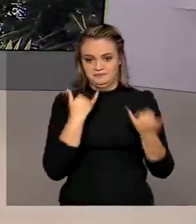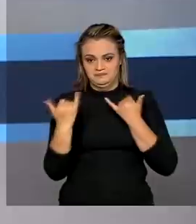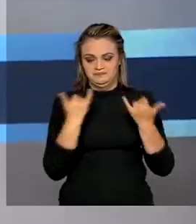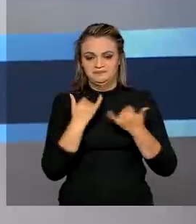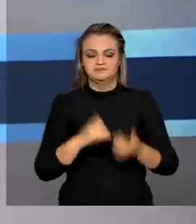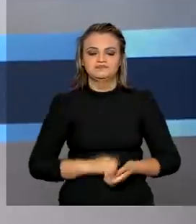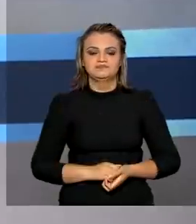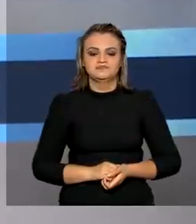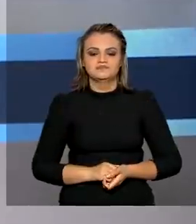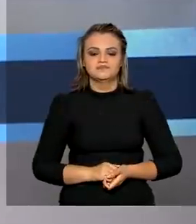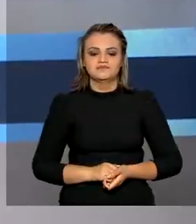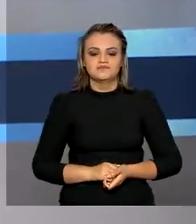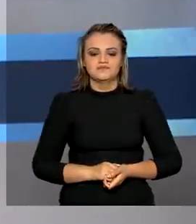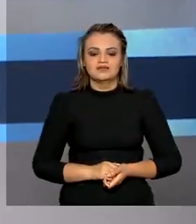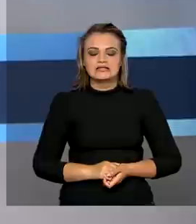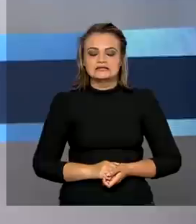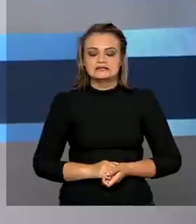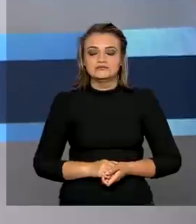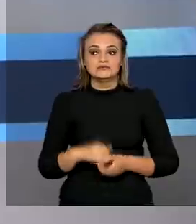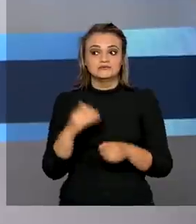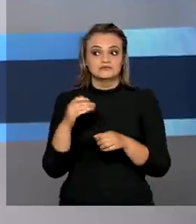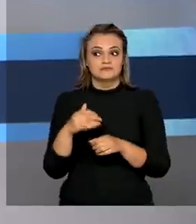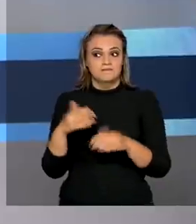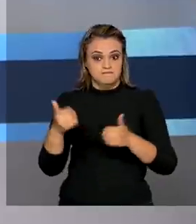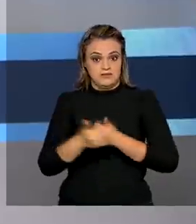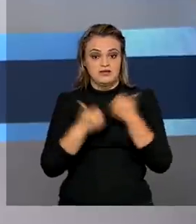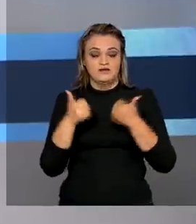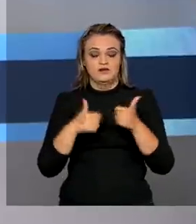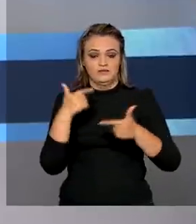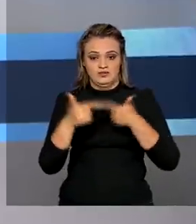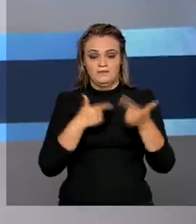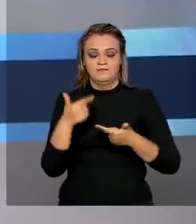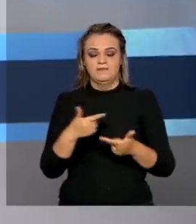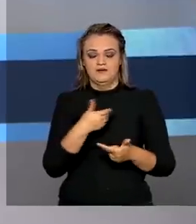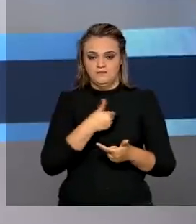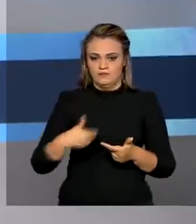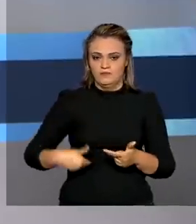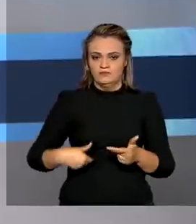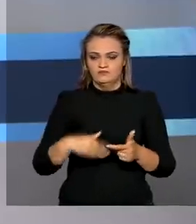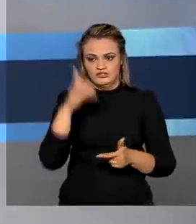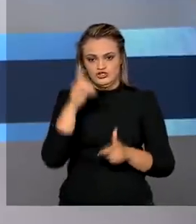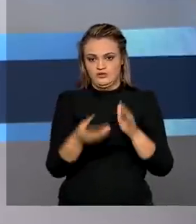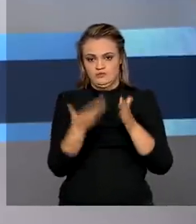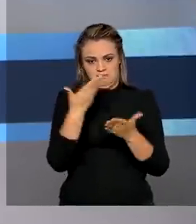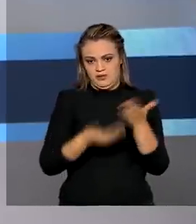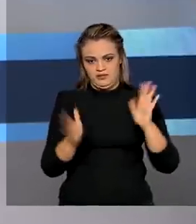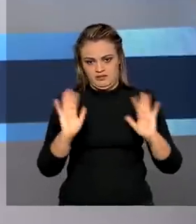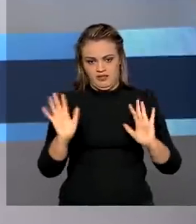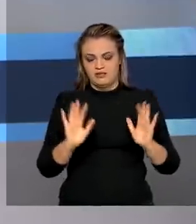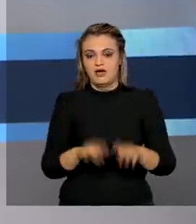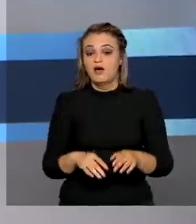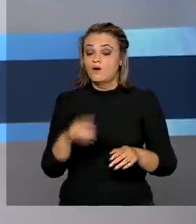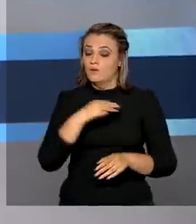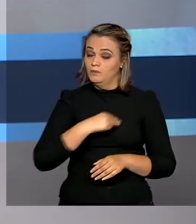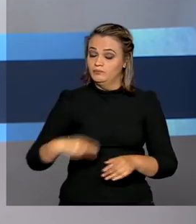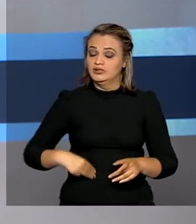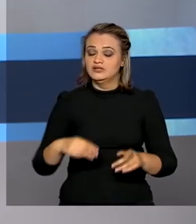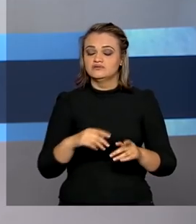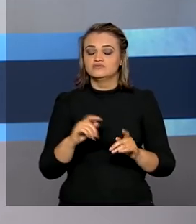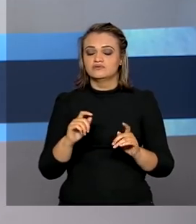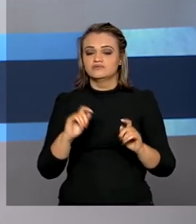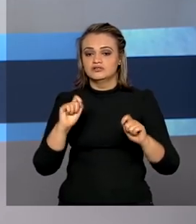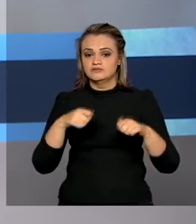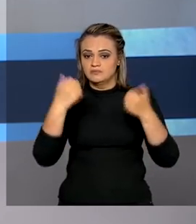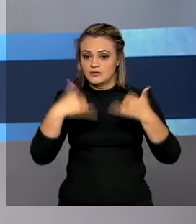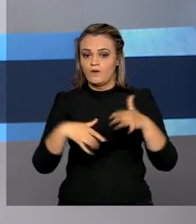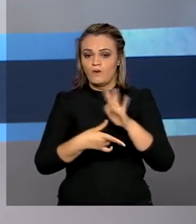informações. Aperfeiçoar o serviço público sem retirar direitos adquiridos foi o que o ministro da Economia defendeu ontem numa audiência